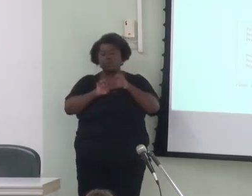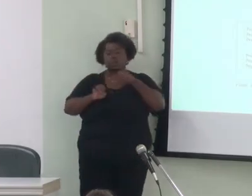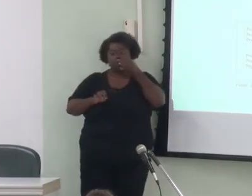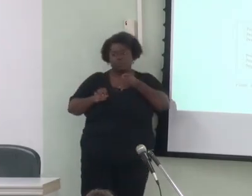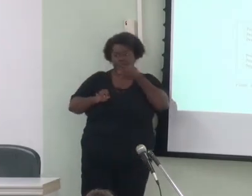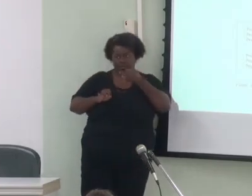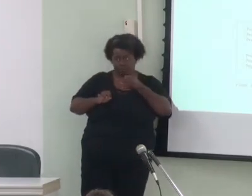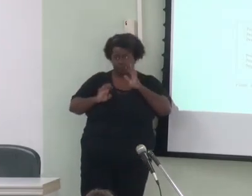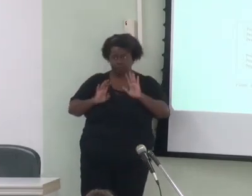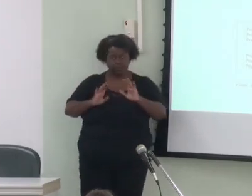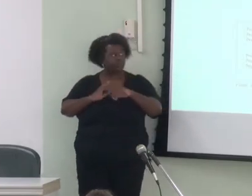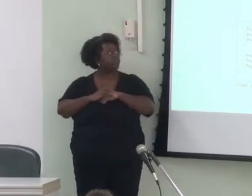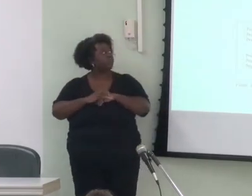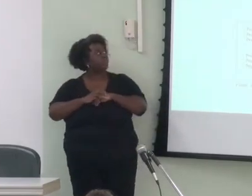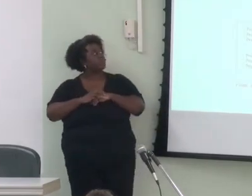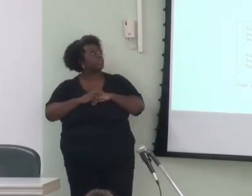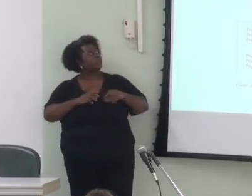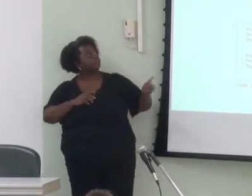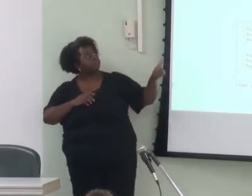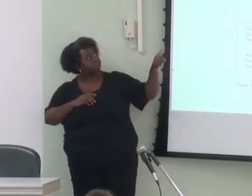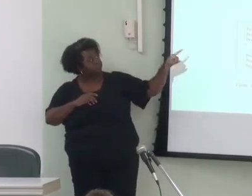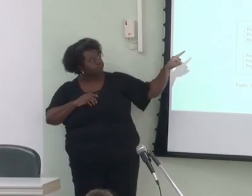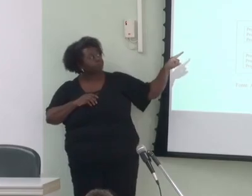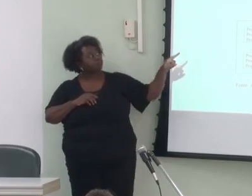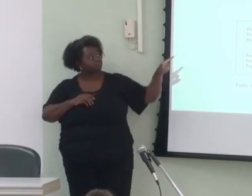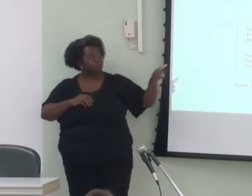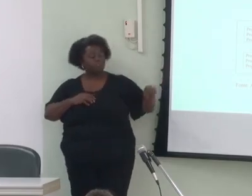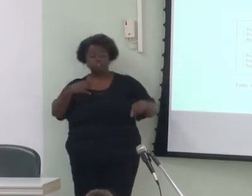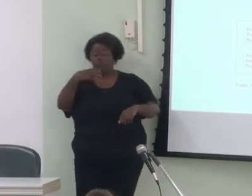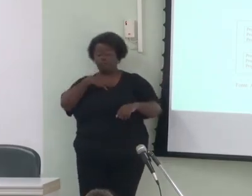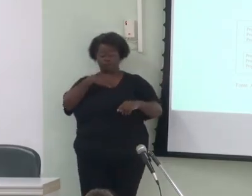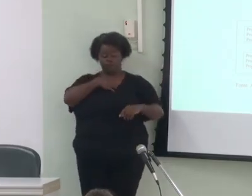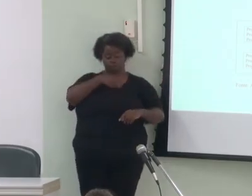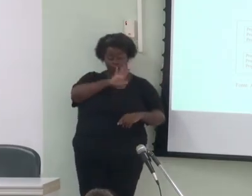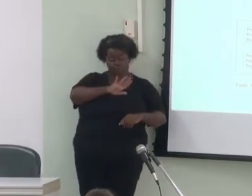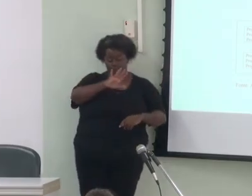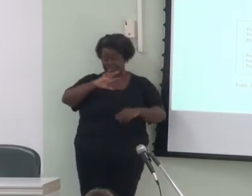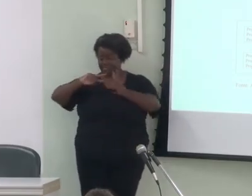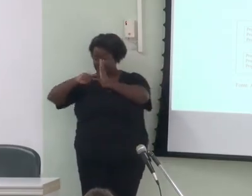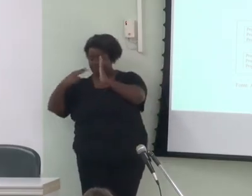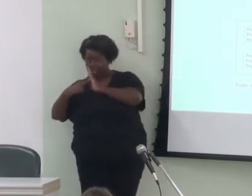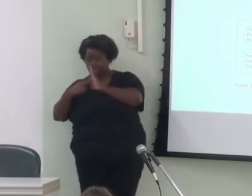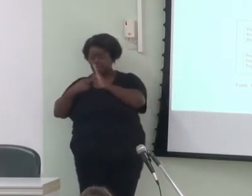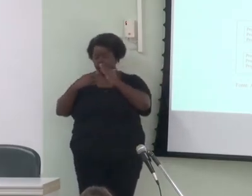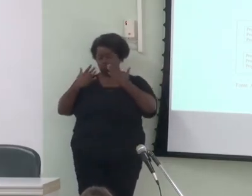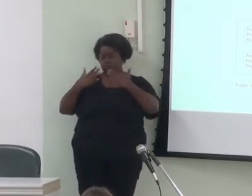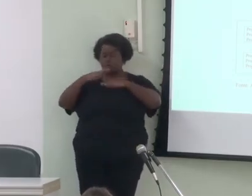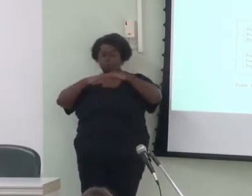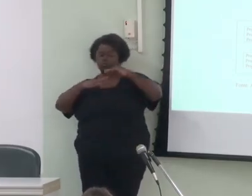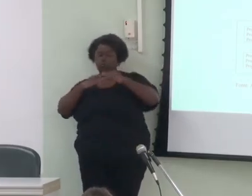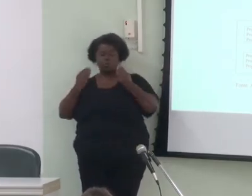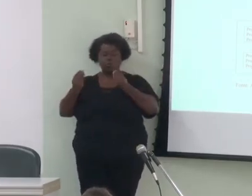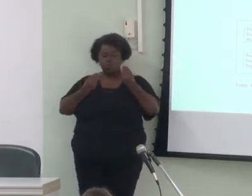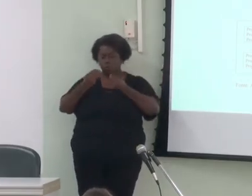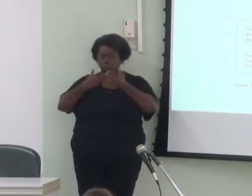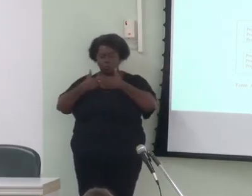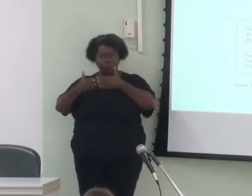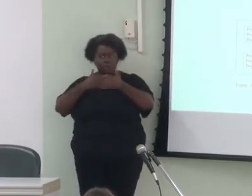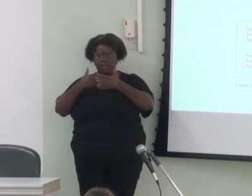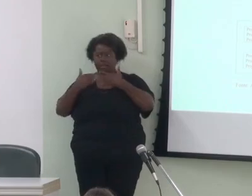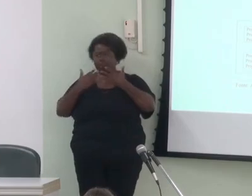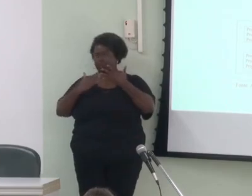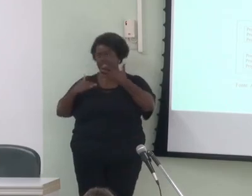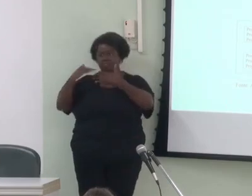A construção é entendida como pareamento de forma e significado em qualquer nível de complexidade no plano da